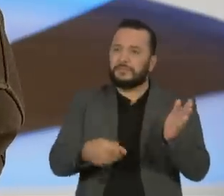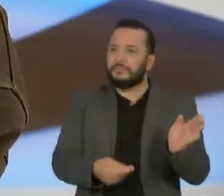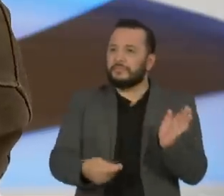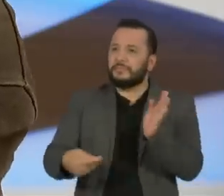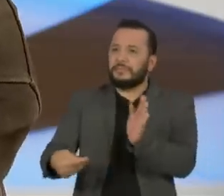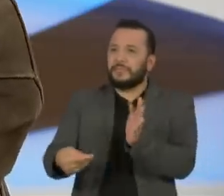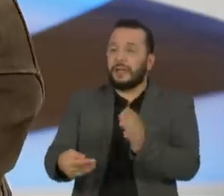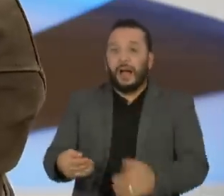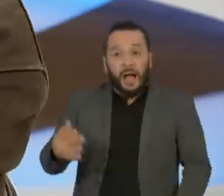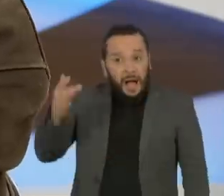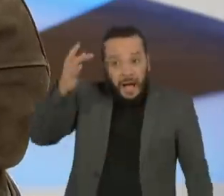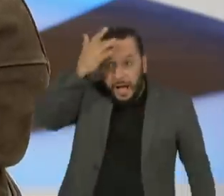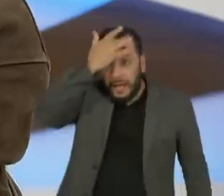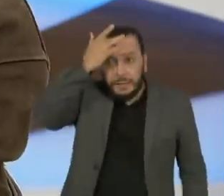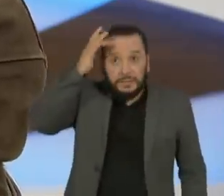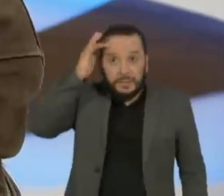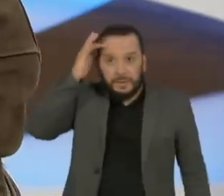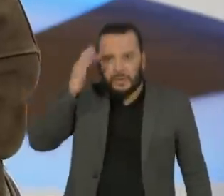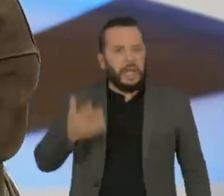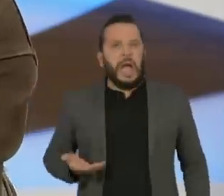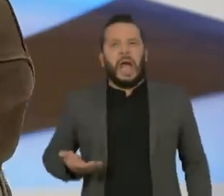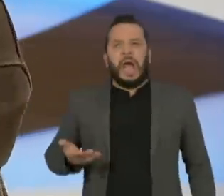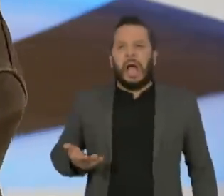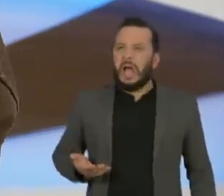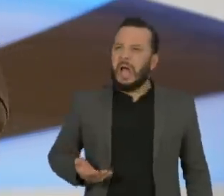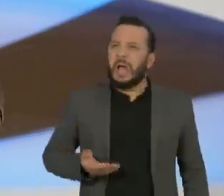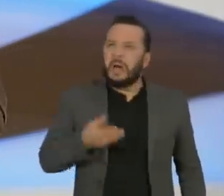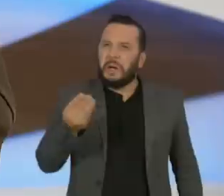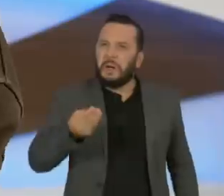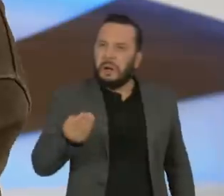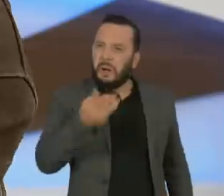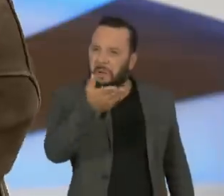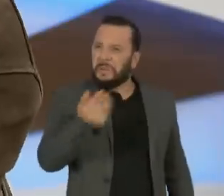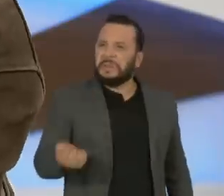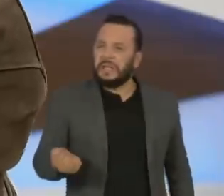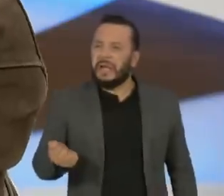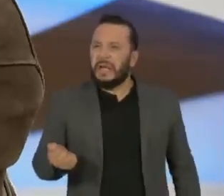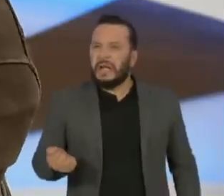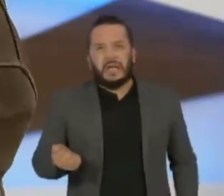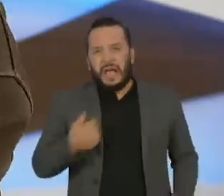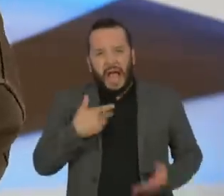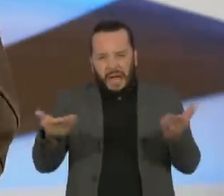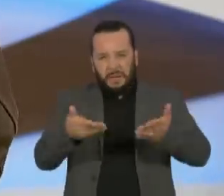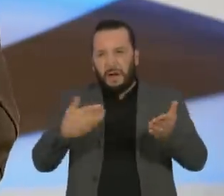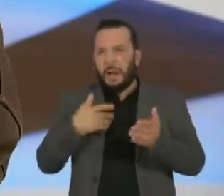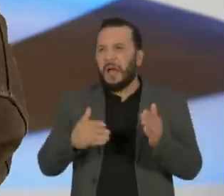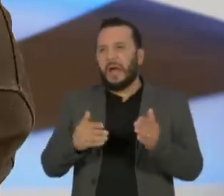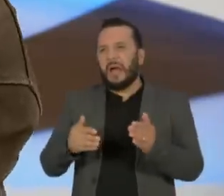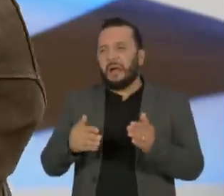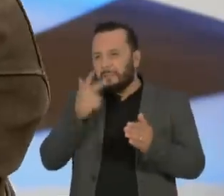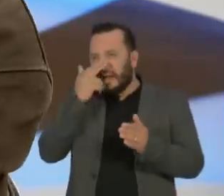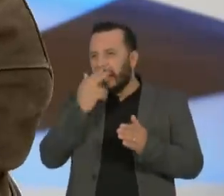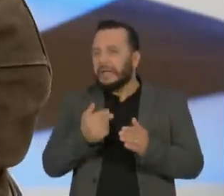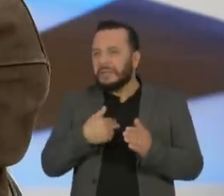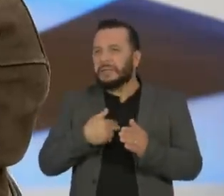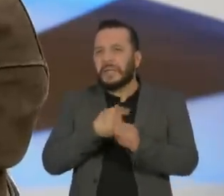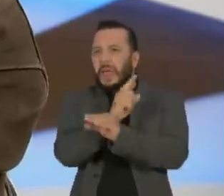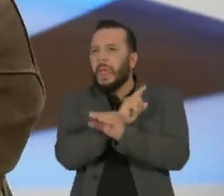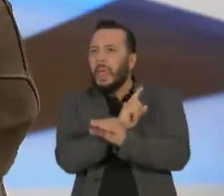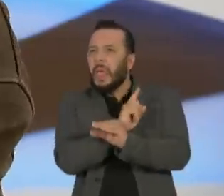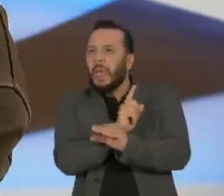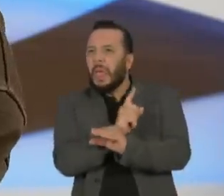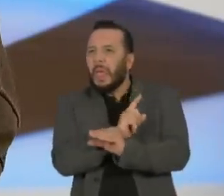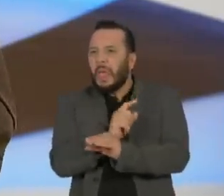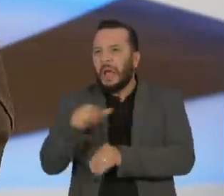pessoas, tanto as que disseram, amarelou para o Chico, pessoas inteligentes até, não eram pessoas básicas e